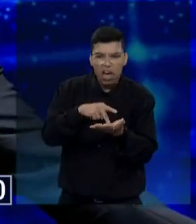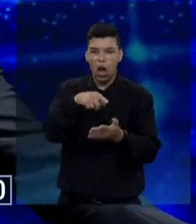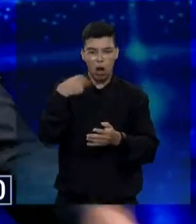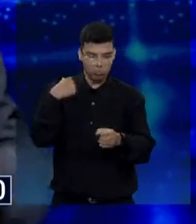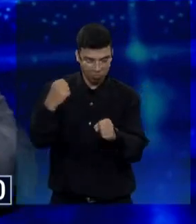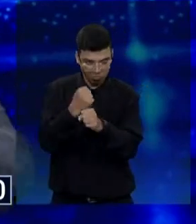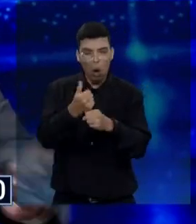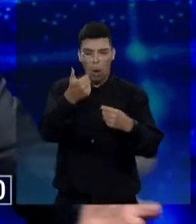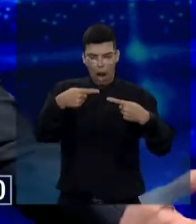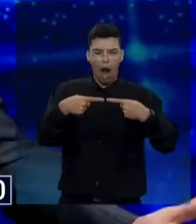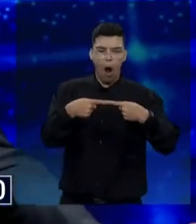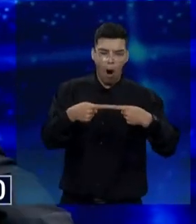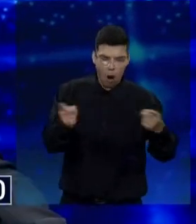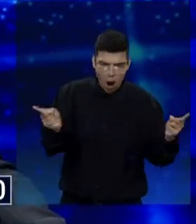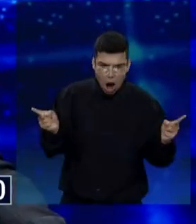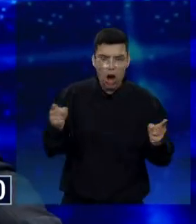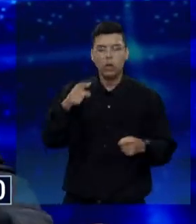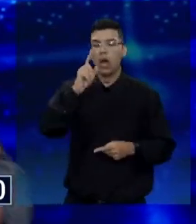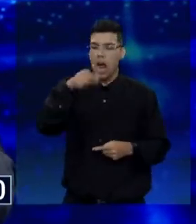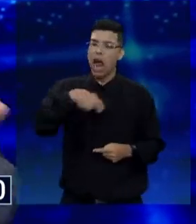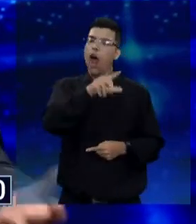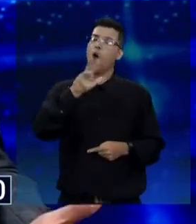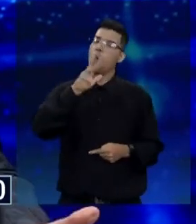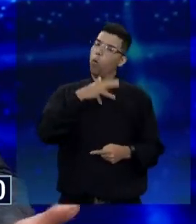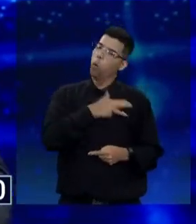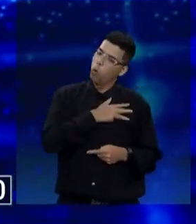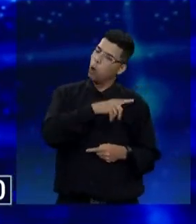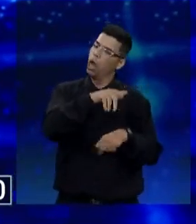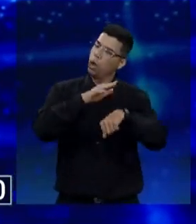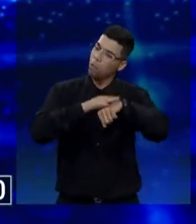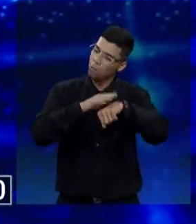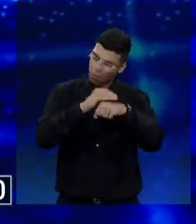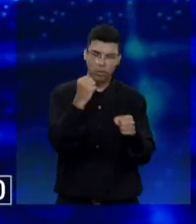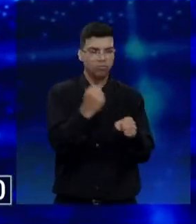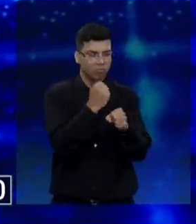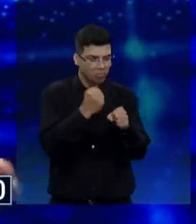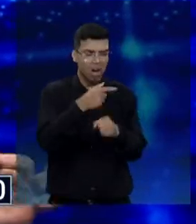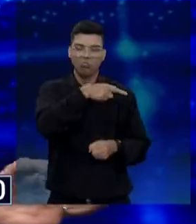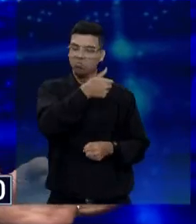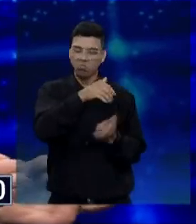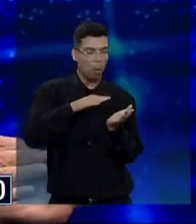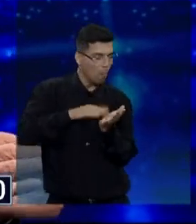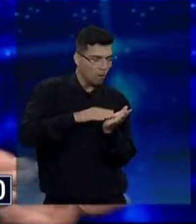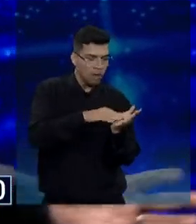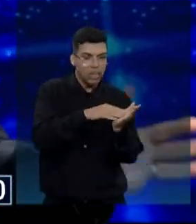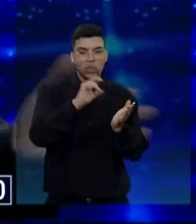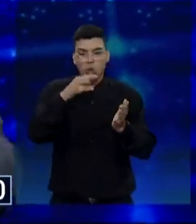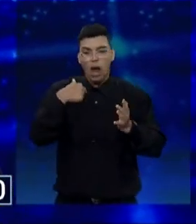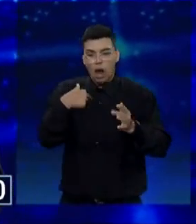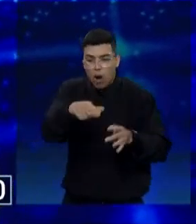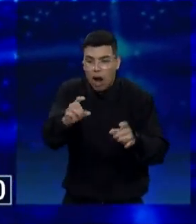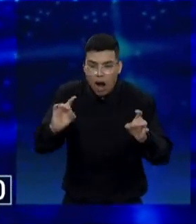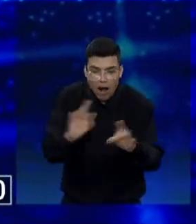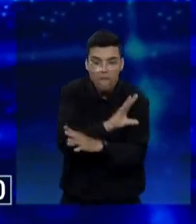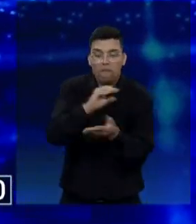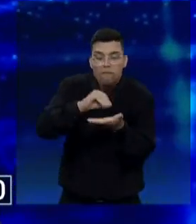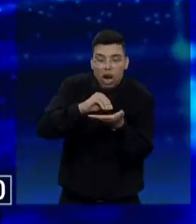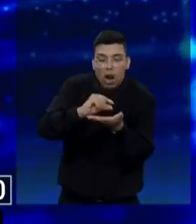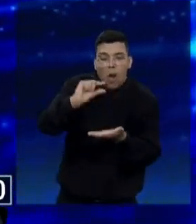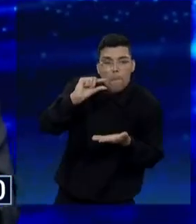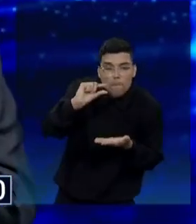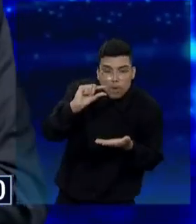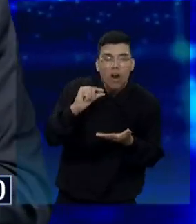Lula. Ele foi mais competente que eu. Ele fez a obra. Sabe? Eu só vou aqui dar um impurzinho para acabar esse